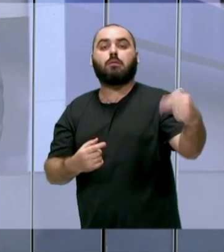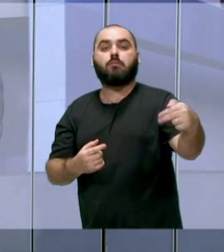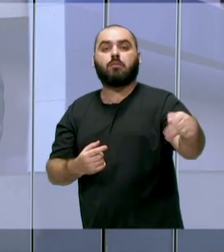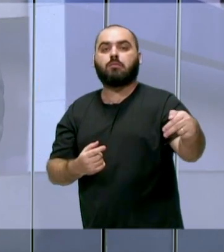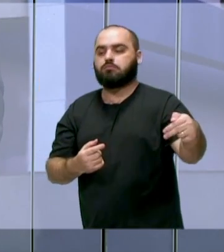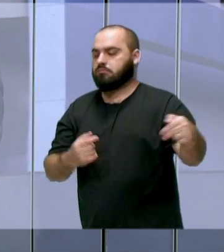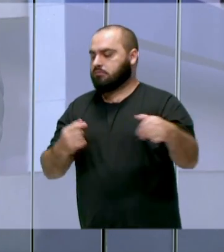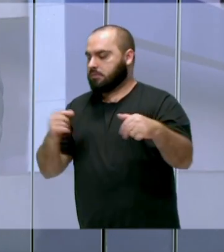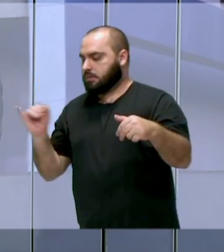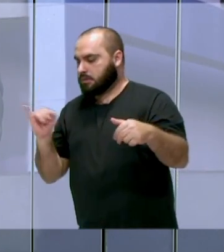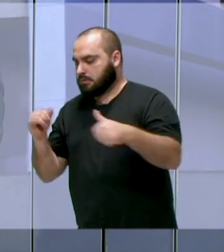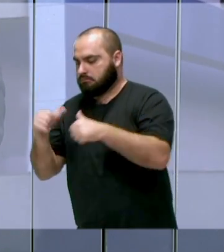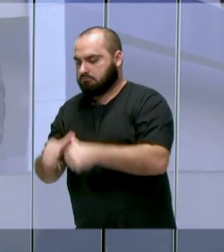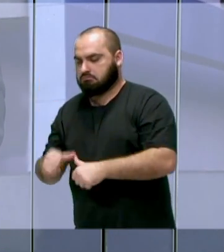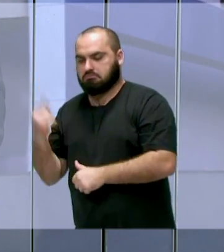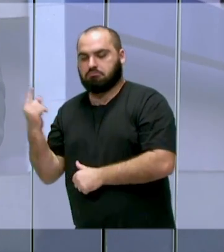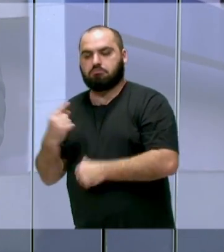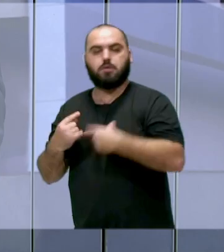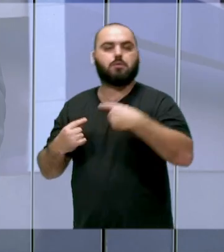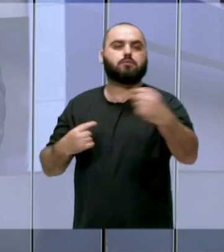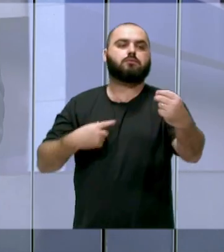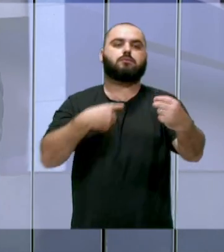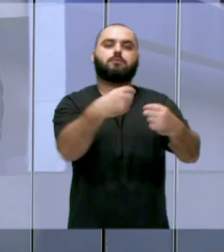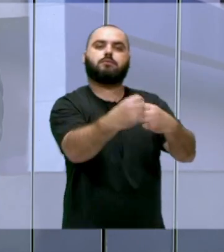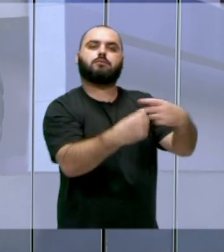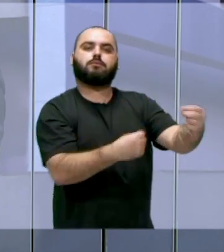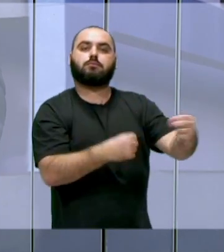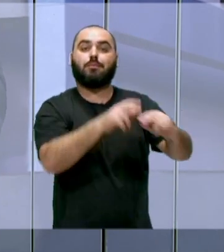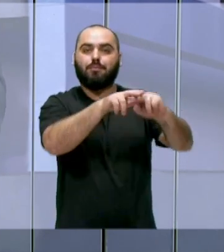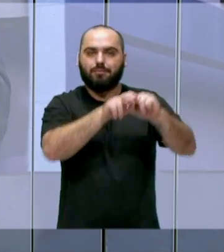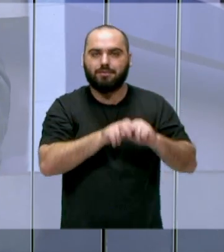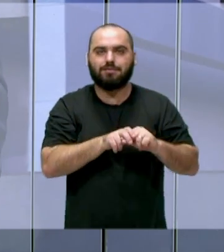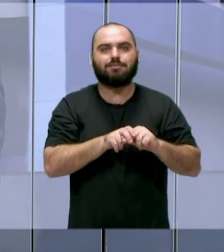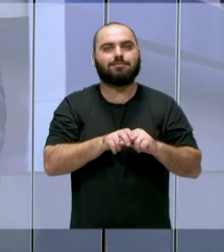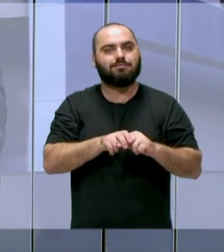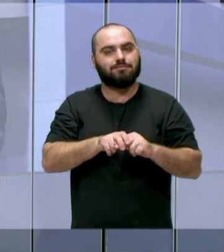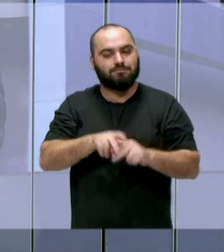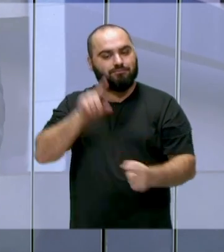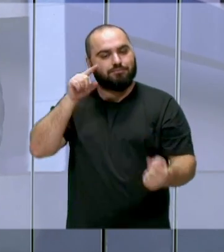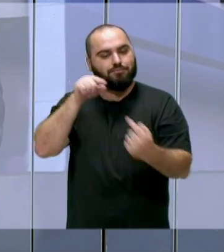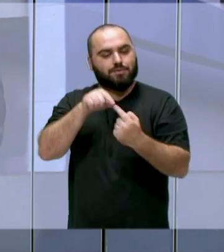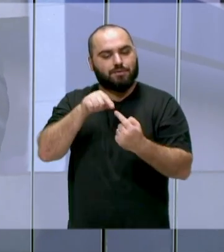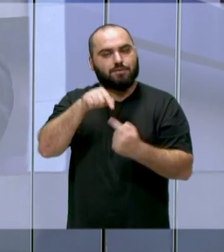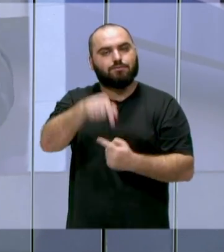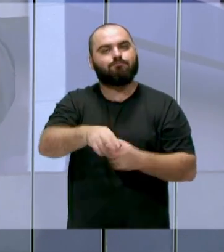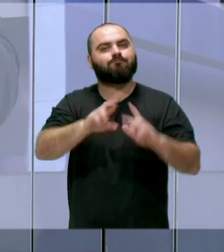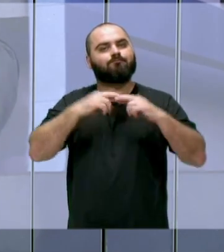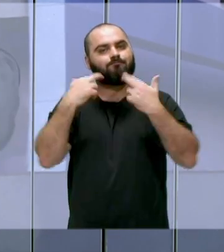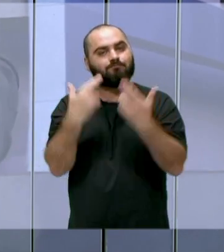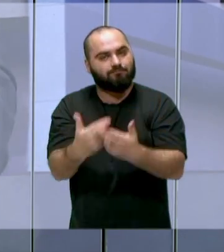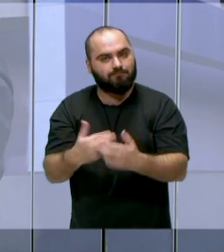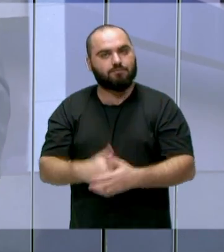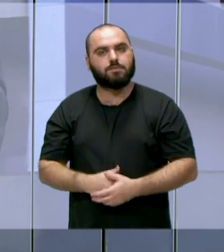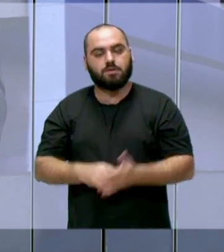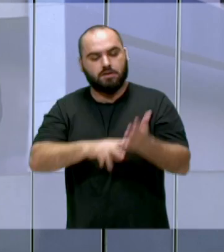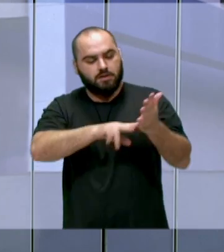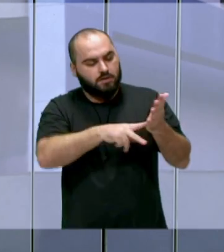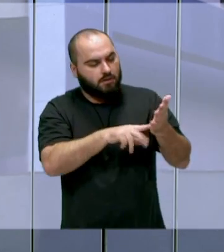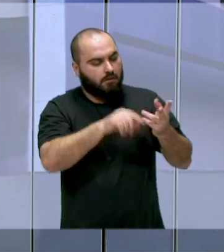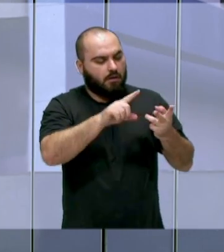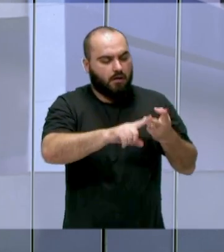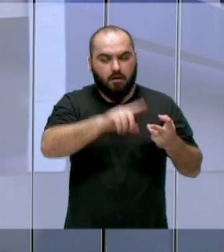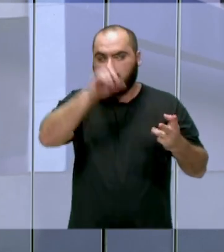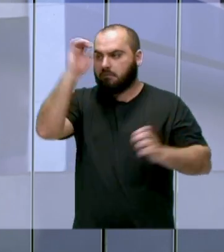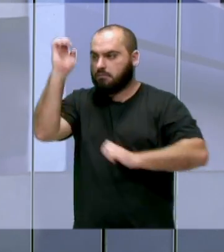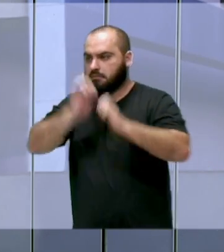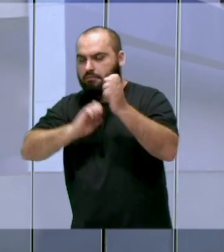Itajaí. Então, justamente, esse é o intuito da audiência pública, é ouvir o empresariado, os sindicatos, o governo, para a gente